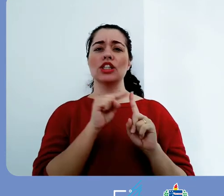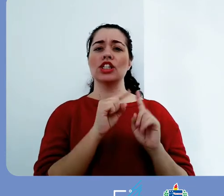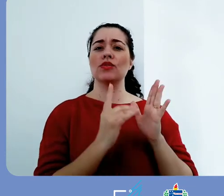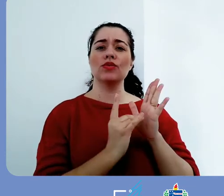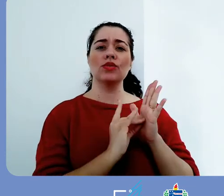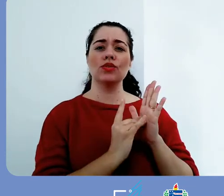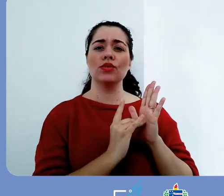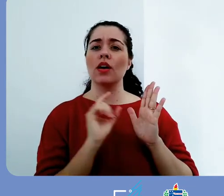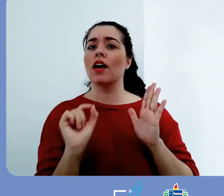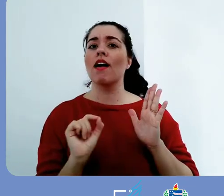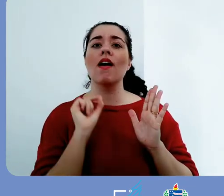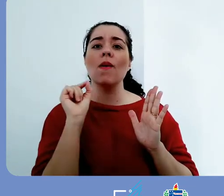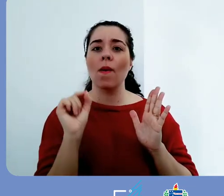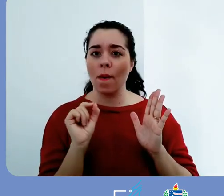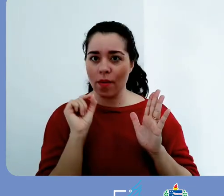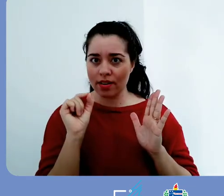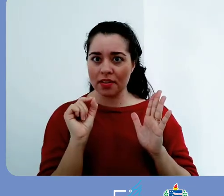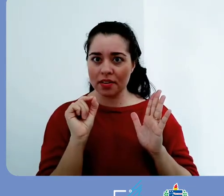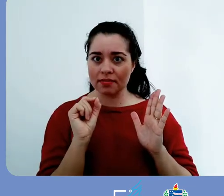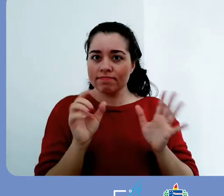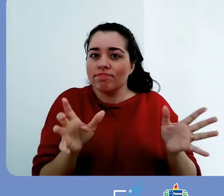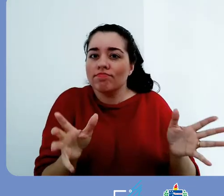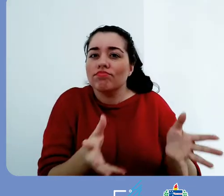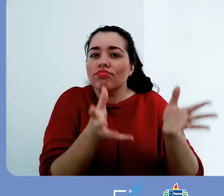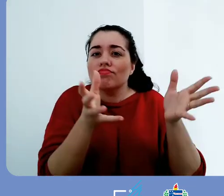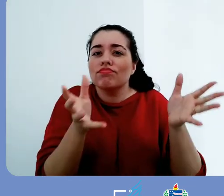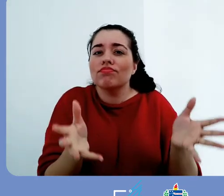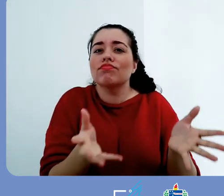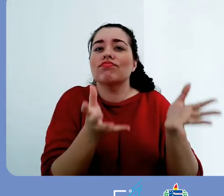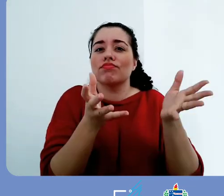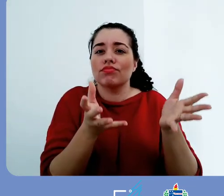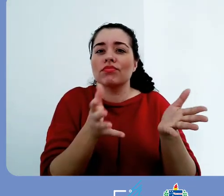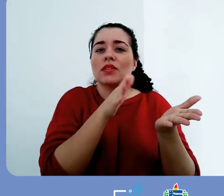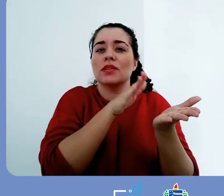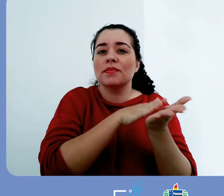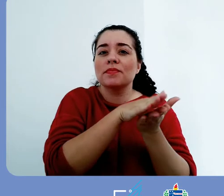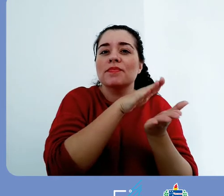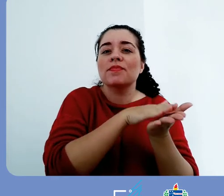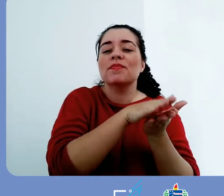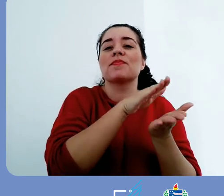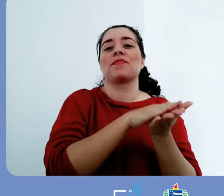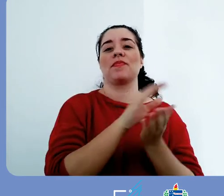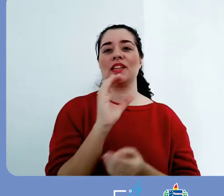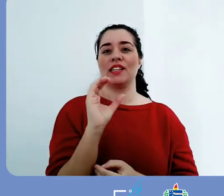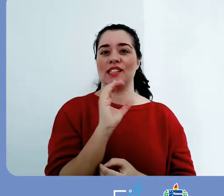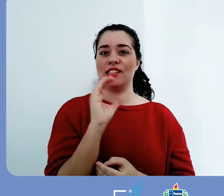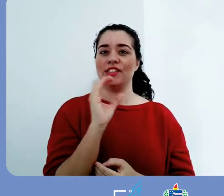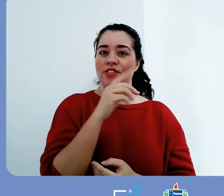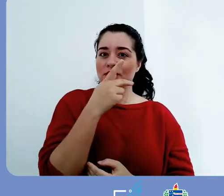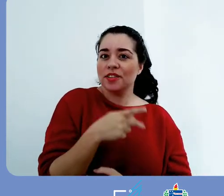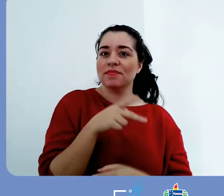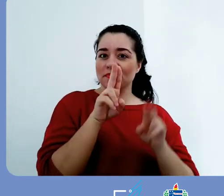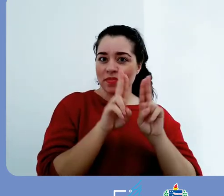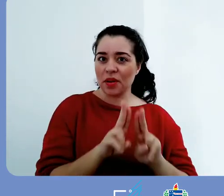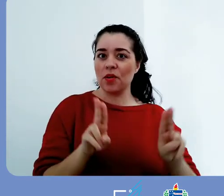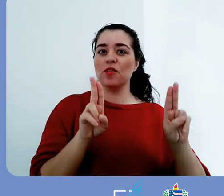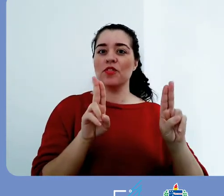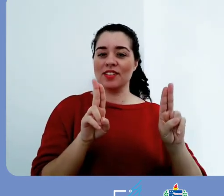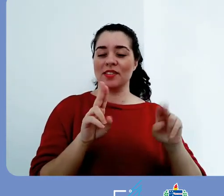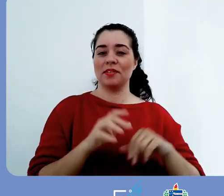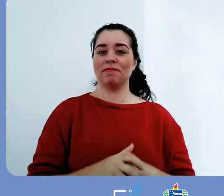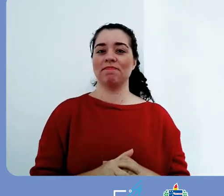E para começar, eu acho que é importante a gente entender qual é a finalidade do repositório institucional da UFSC.